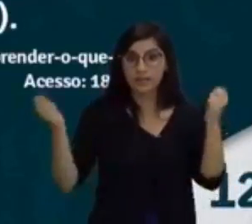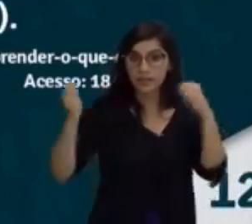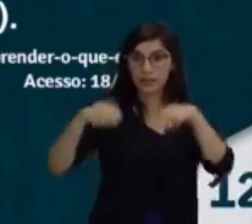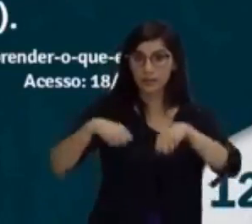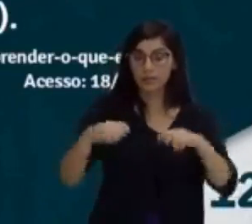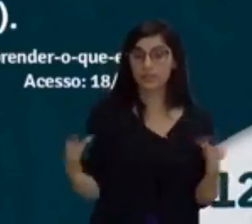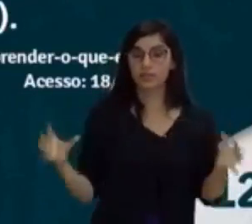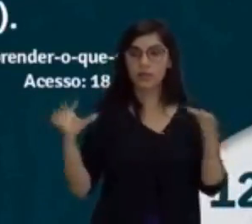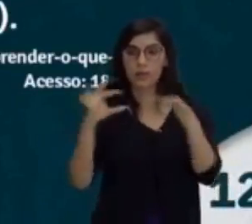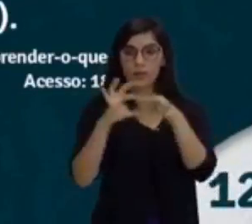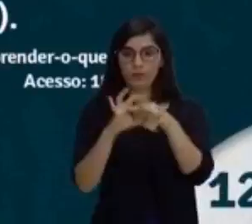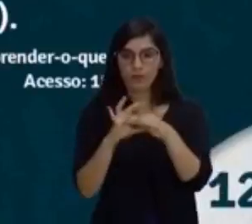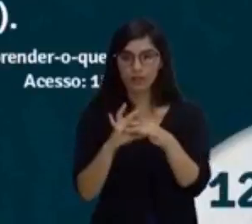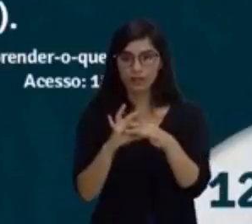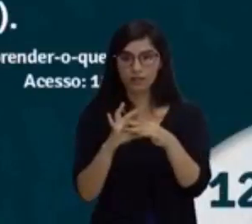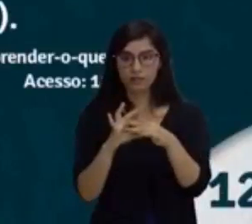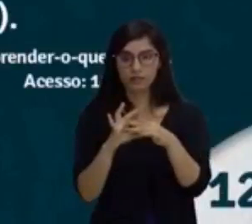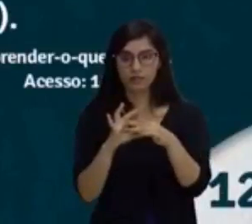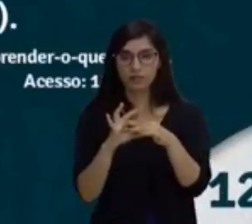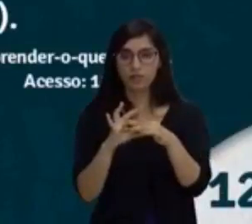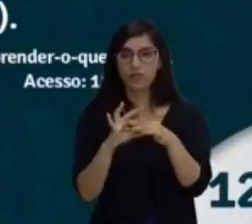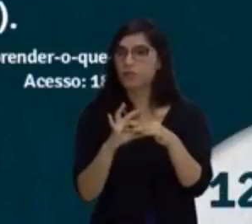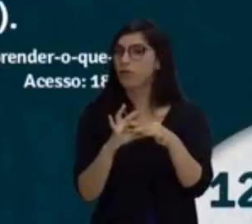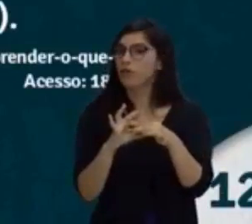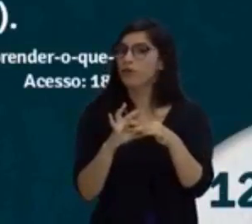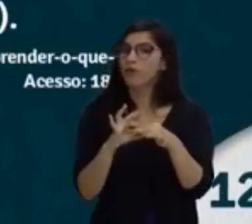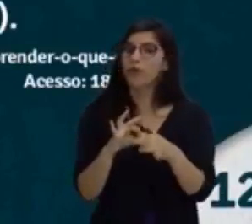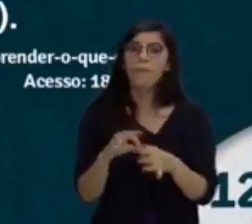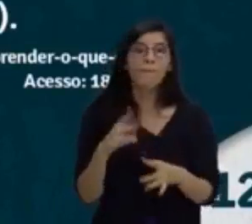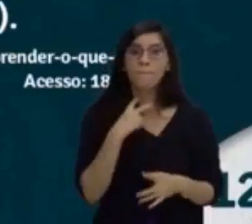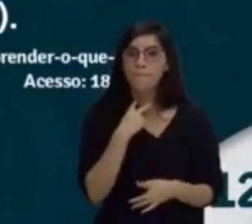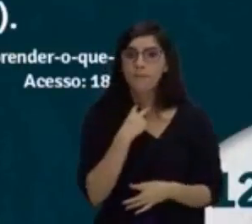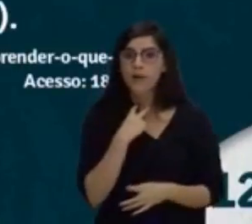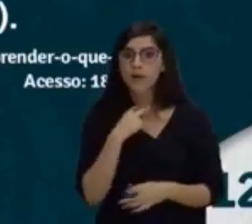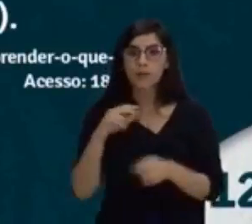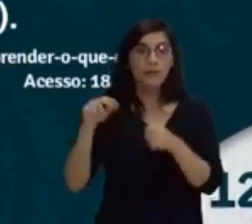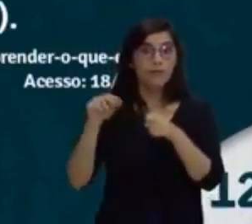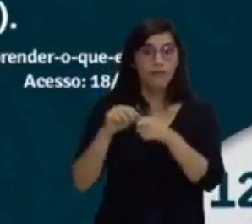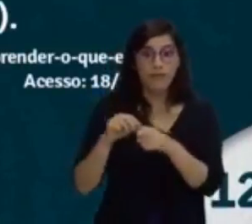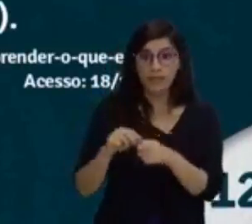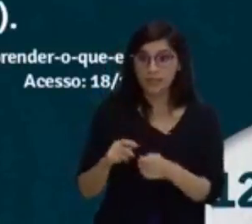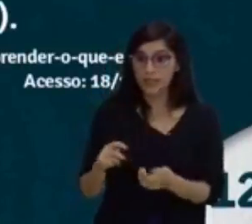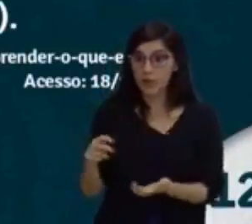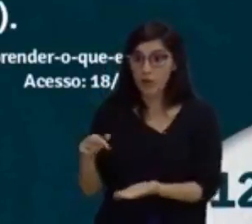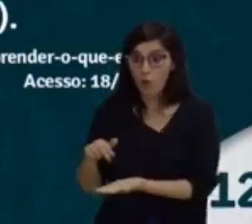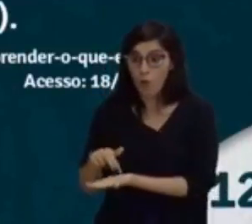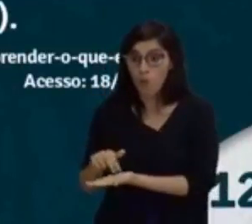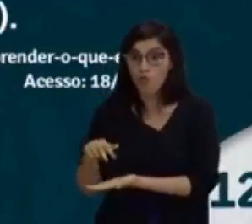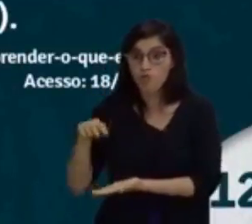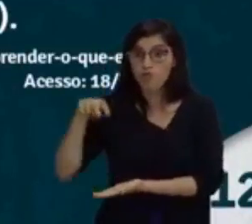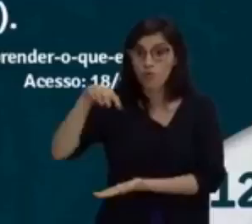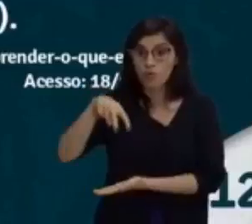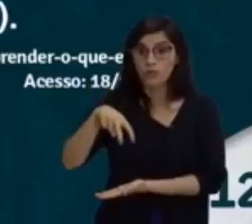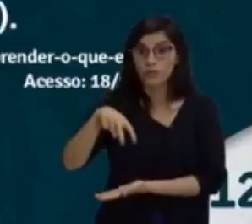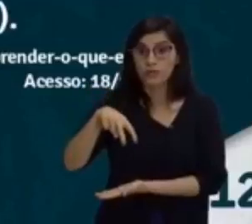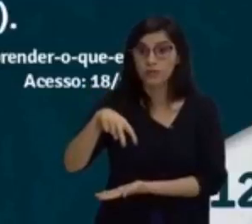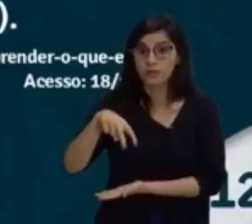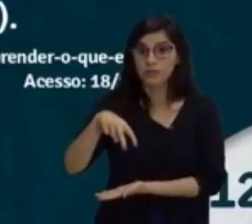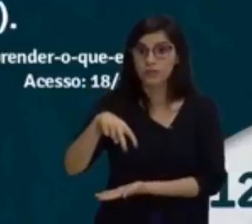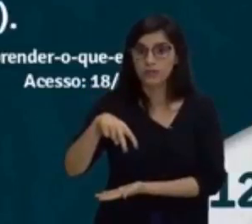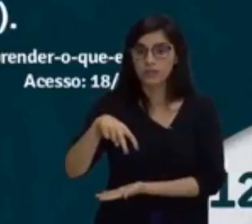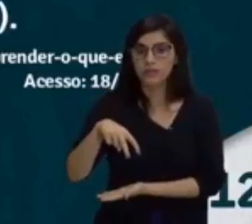ligadas. Não é possível executar um salto com dupla pirueta, isso aí é uma habilidade que você usa